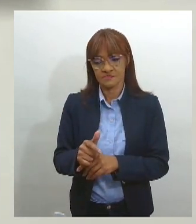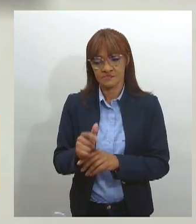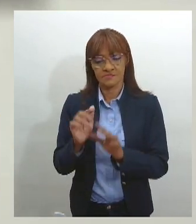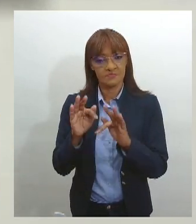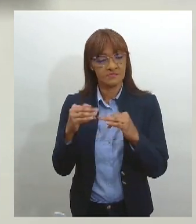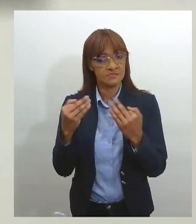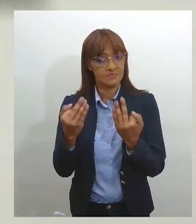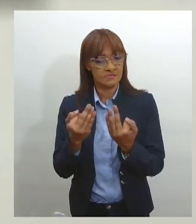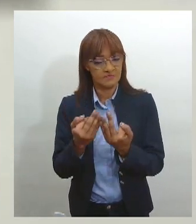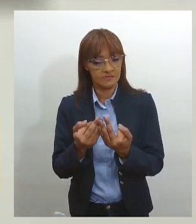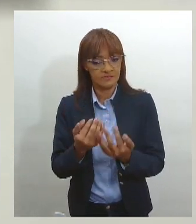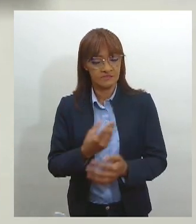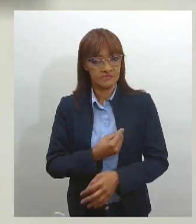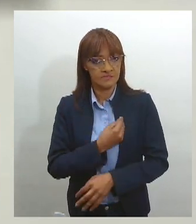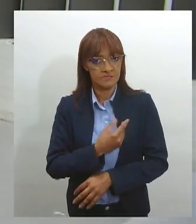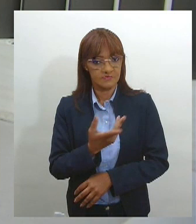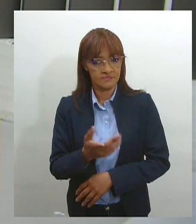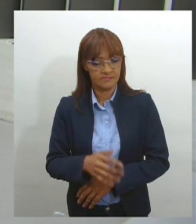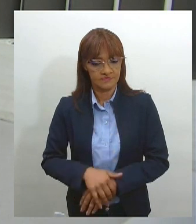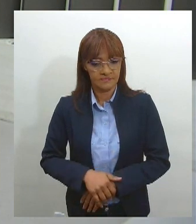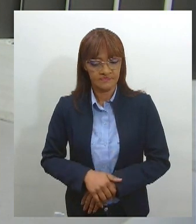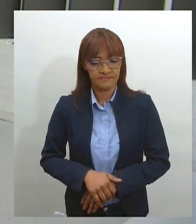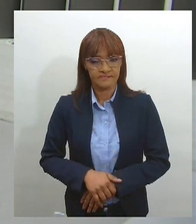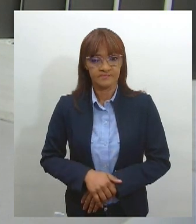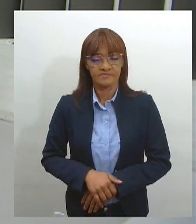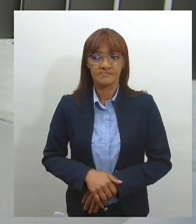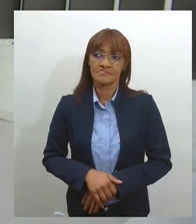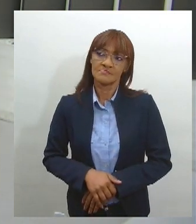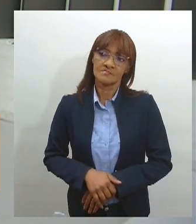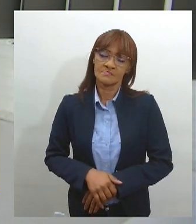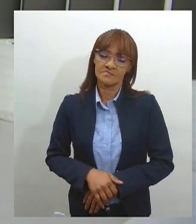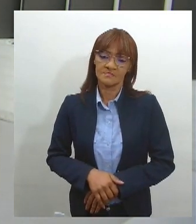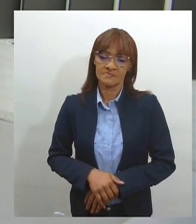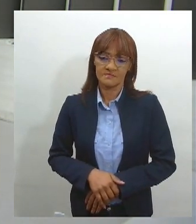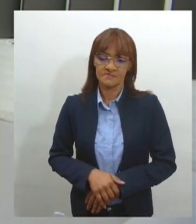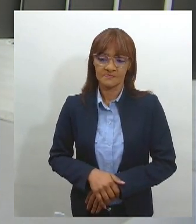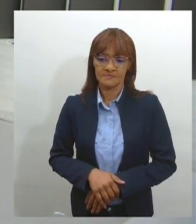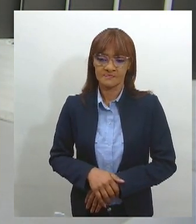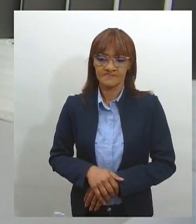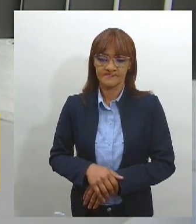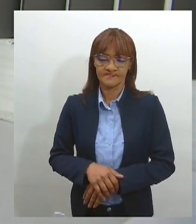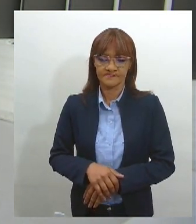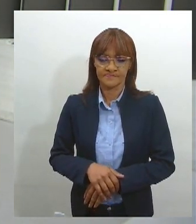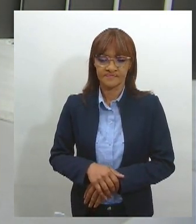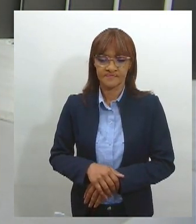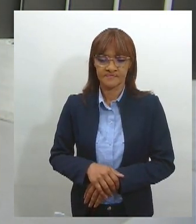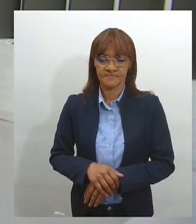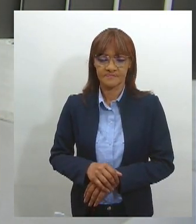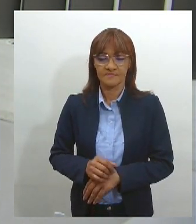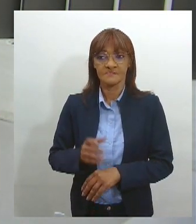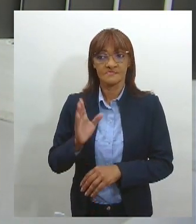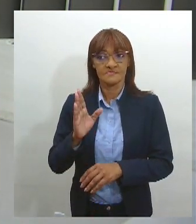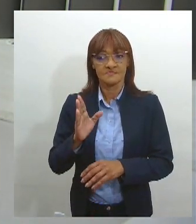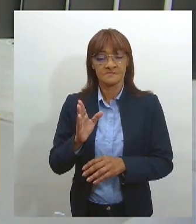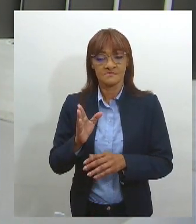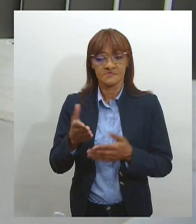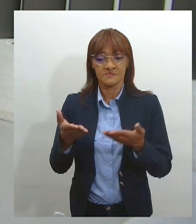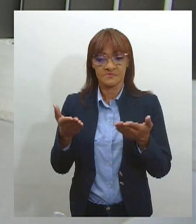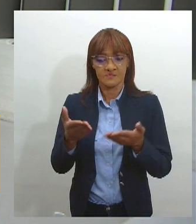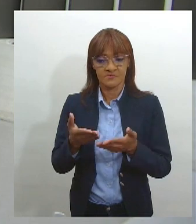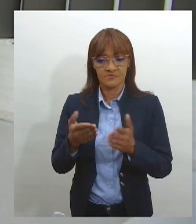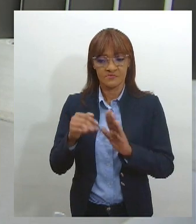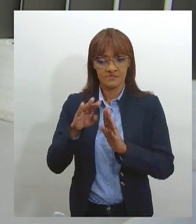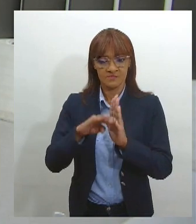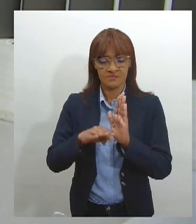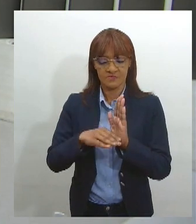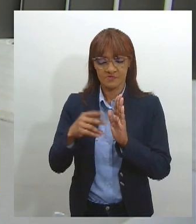onde buscar essa ajuda. A gente começa essa programação já essa semana e